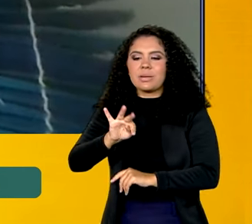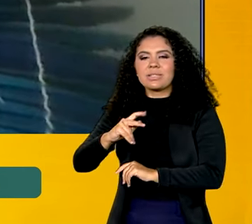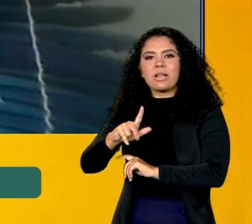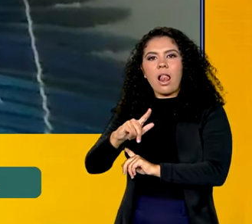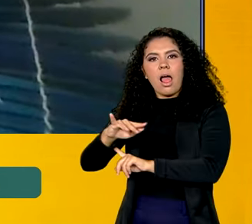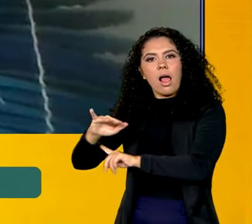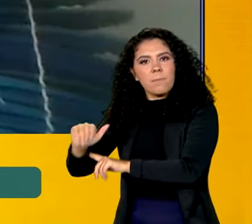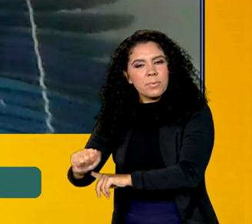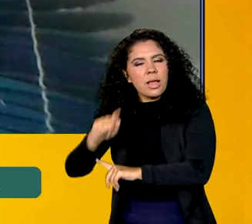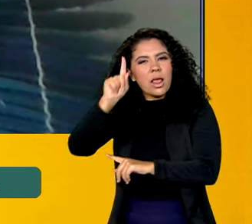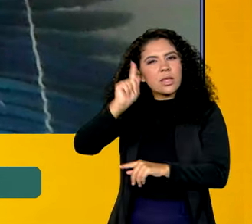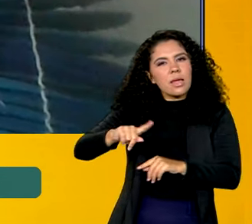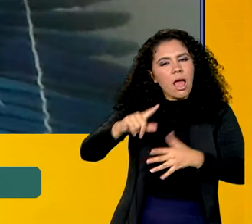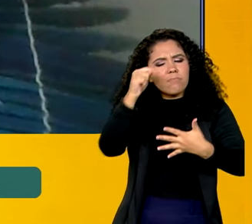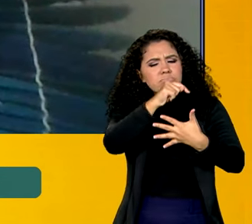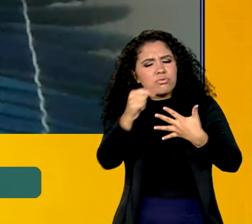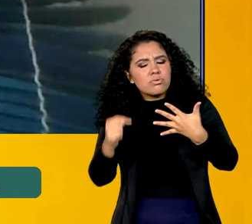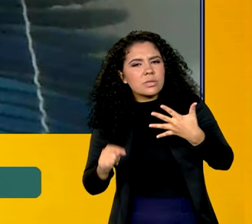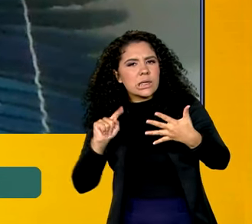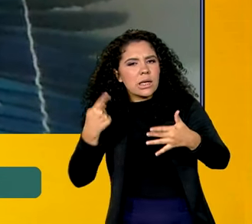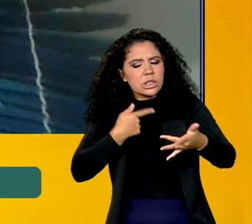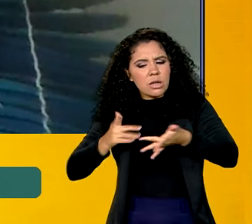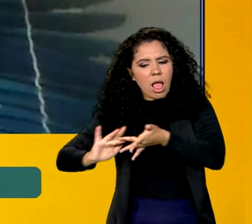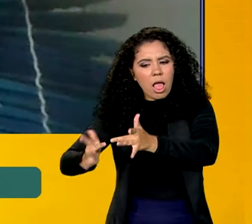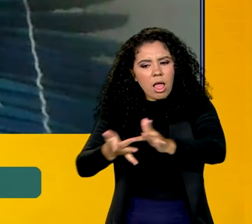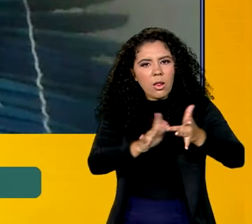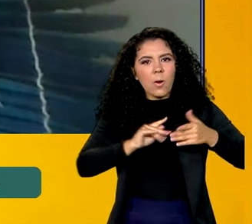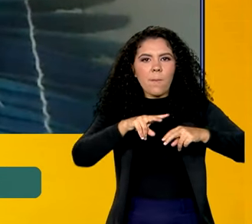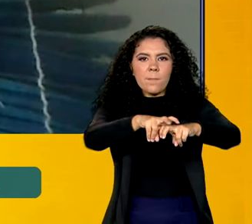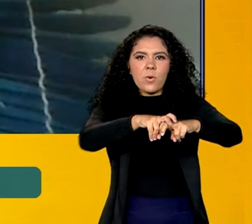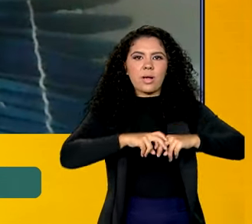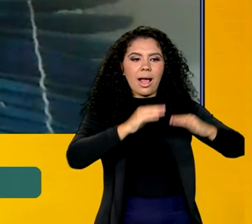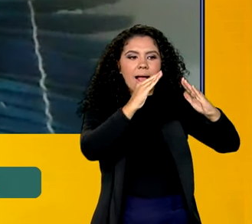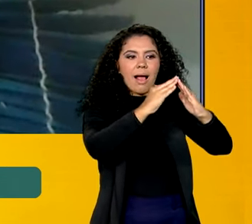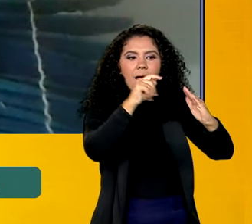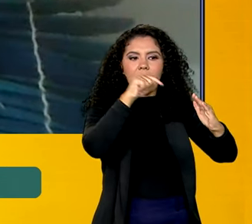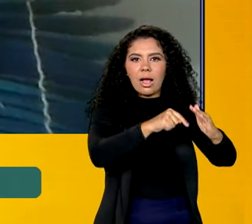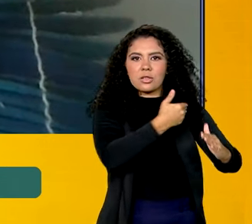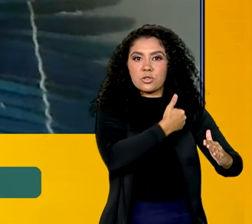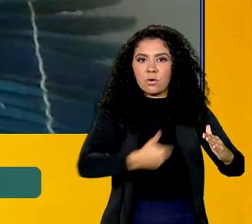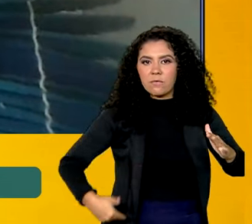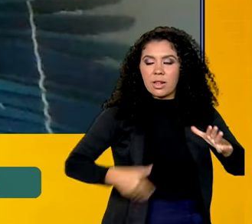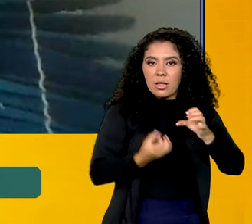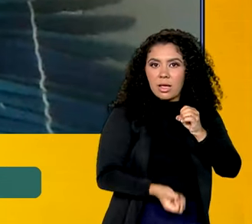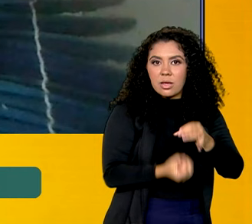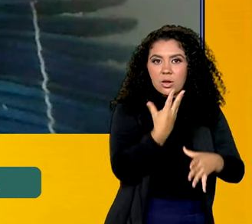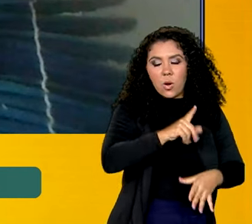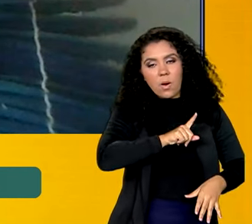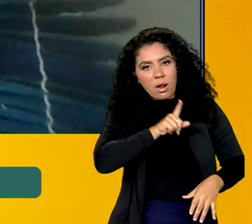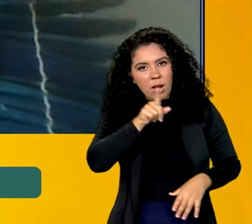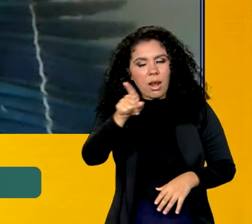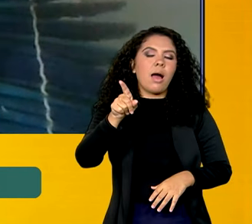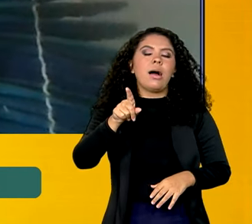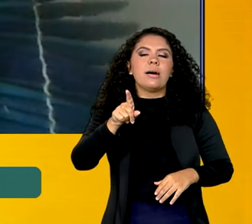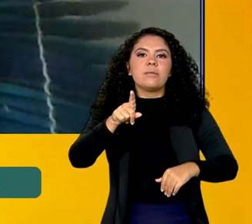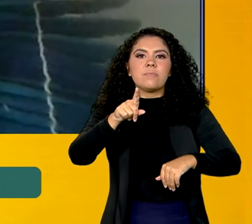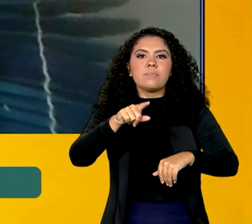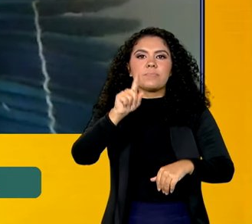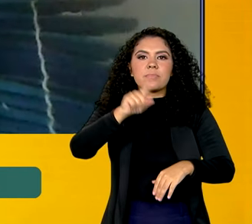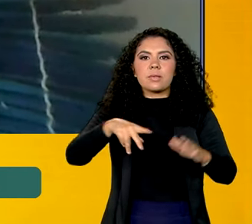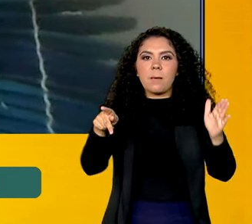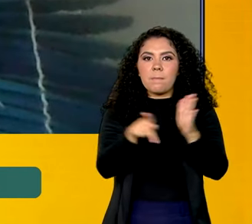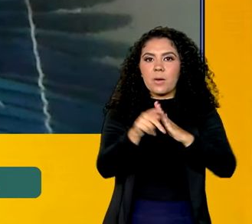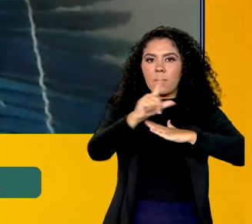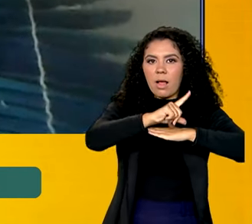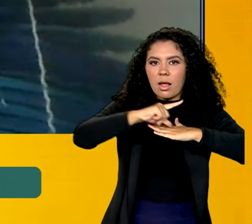que estão sendo pensadas a partir da Casa de Governo, a partir de uma coordenação nacional organizada ali pela nossa Casa